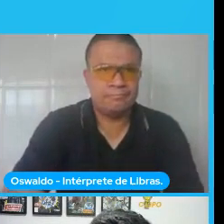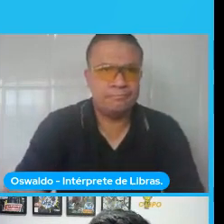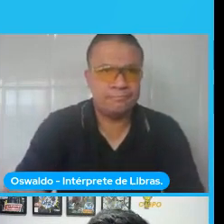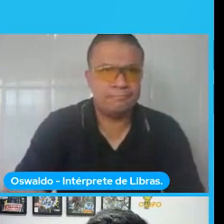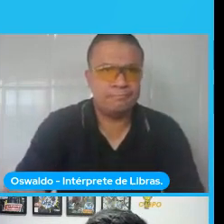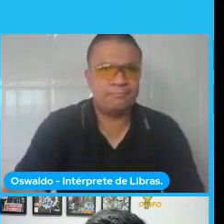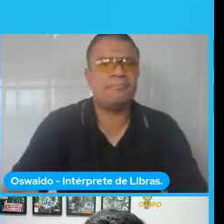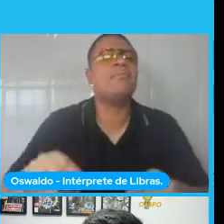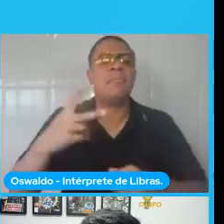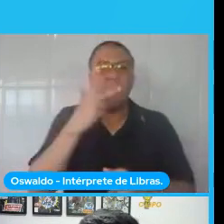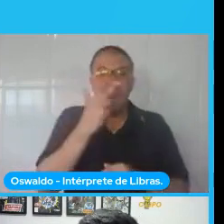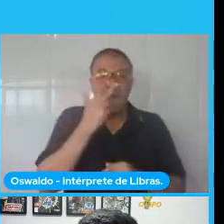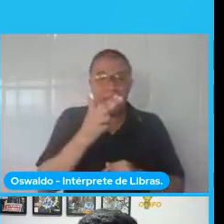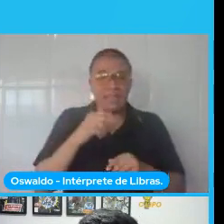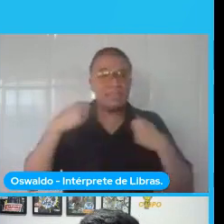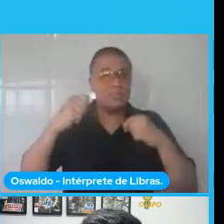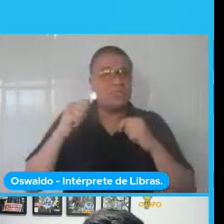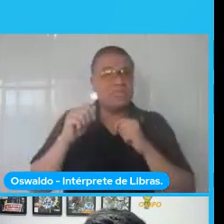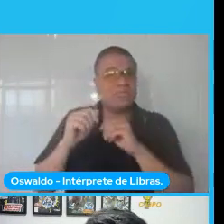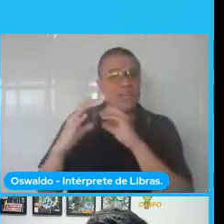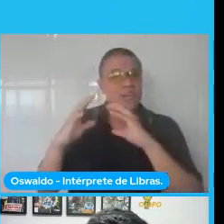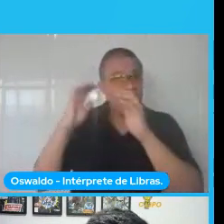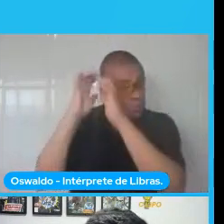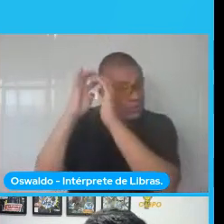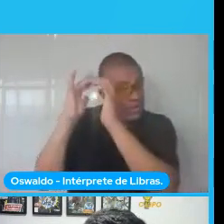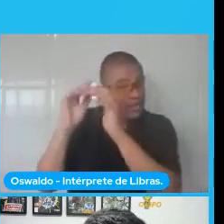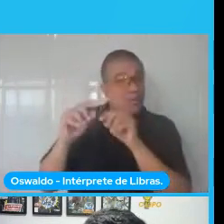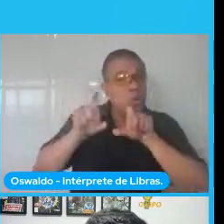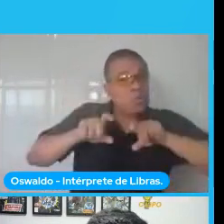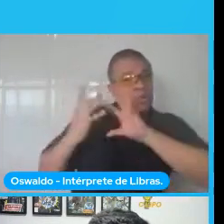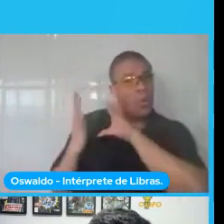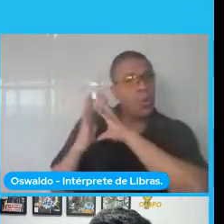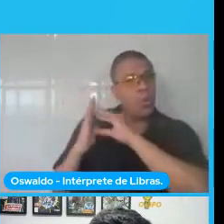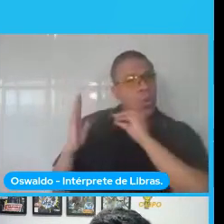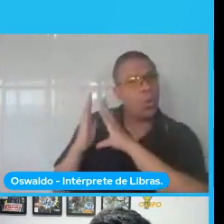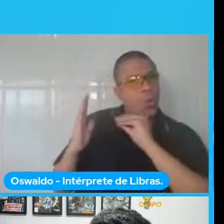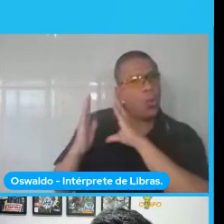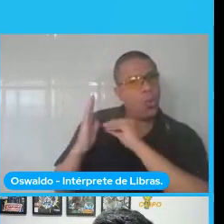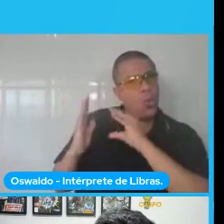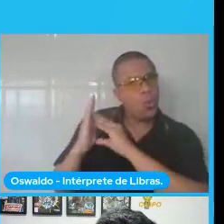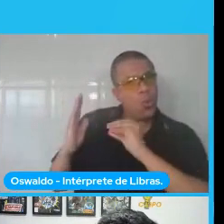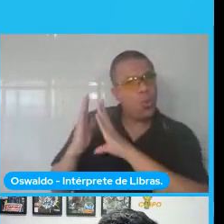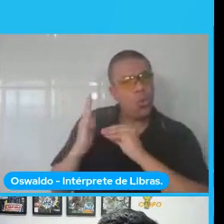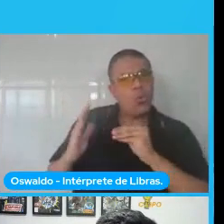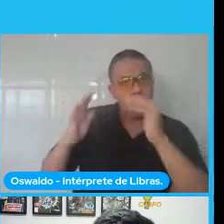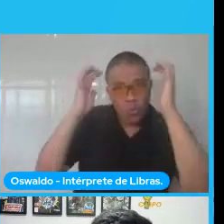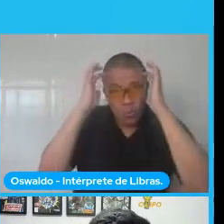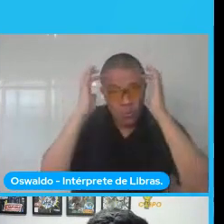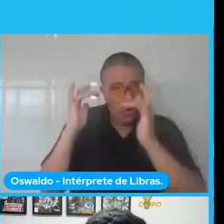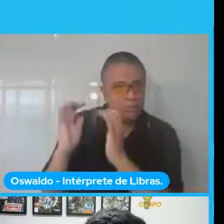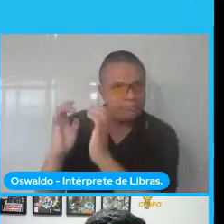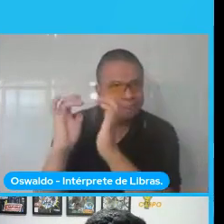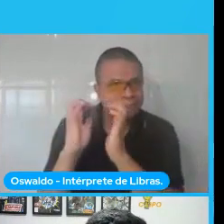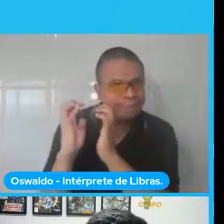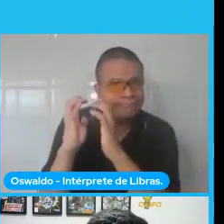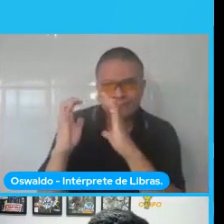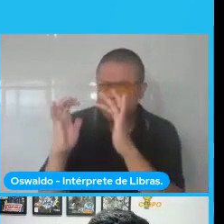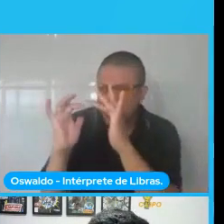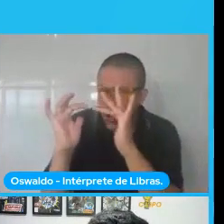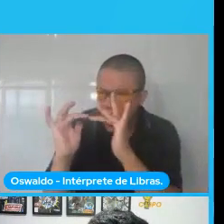Então, aqui a gente tem uma ilustração de neurônios conectados e